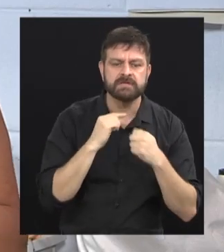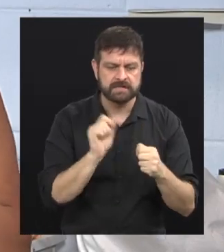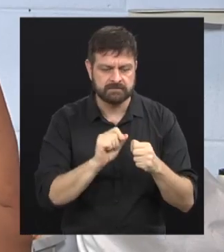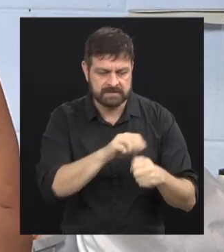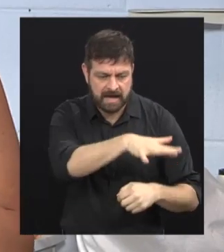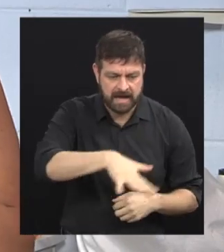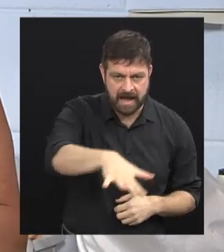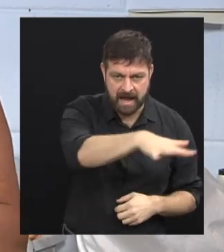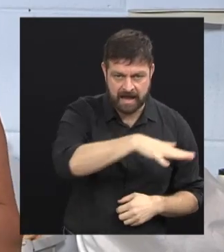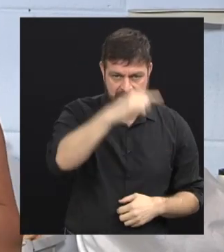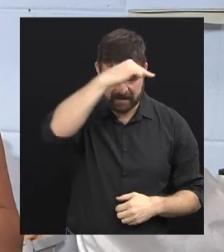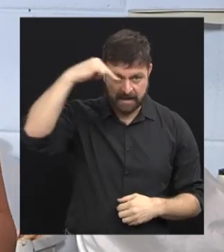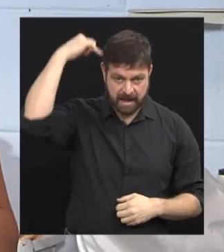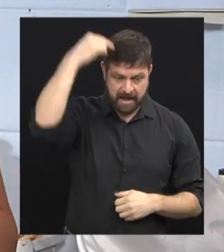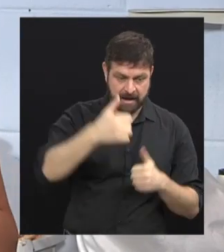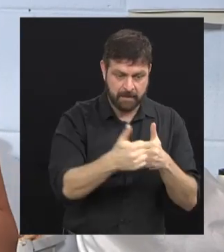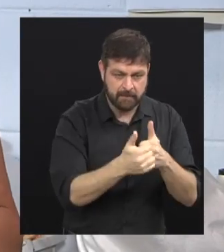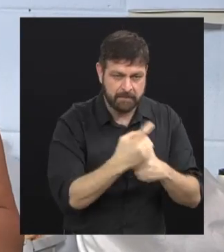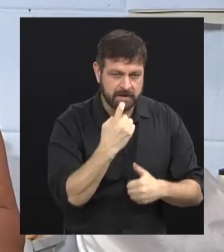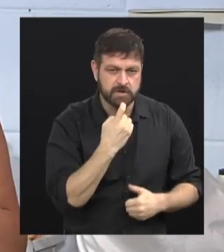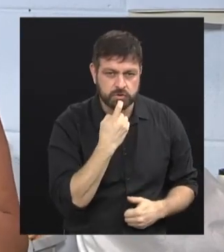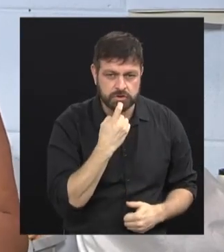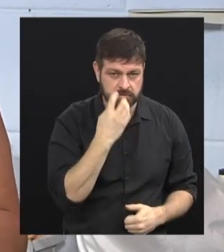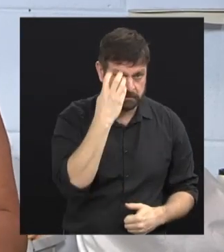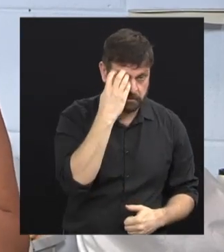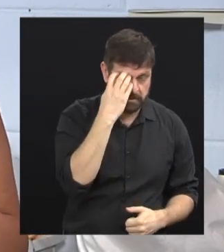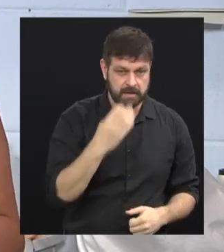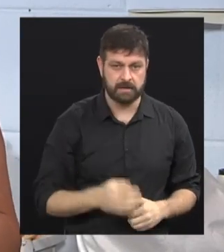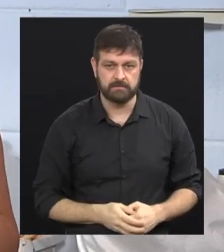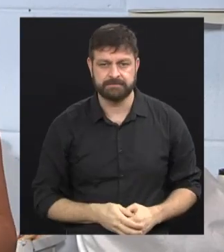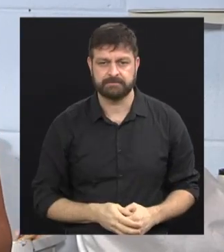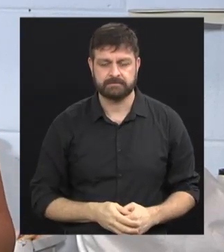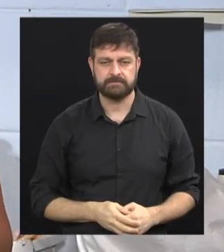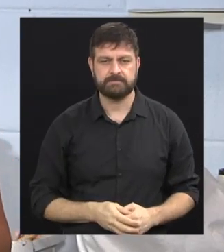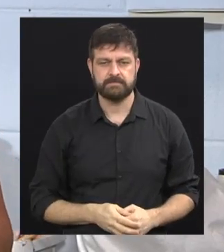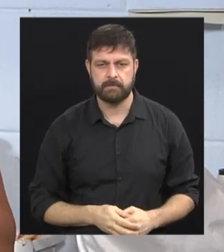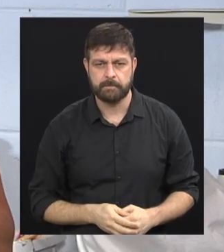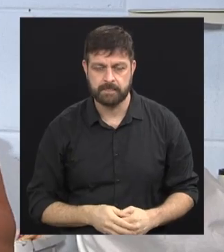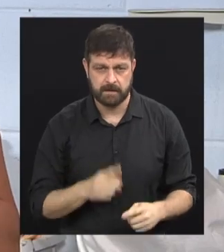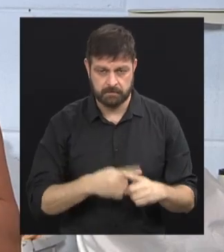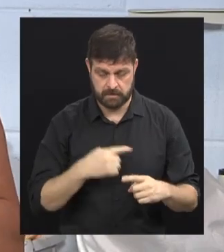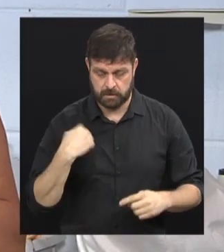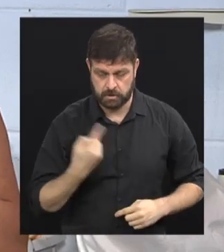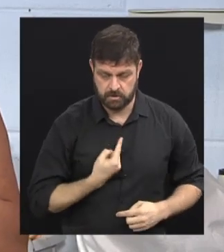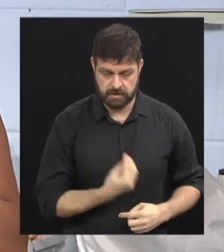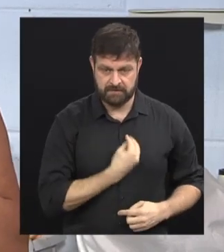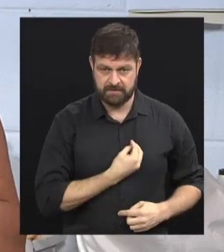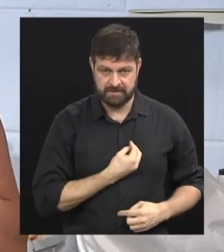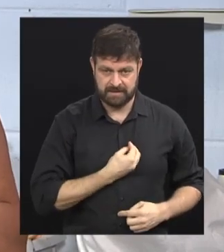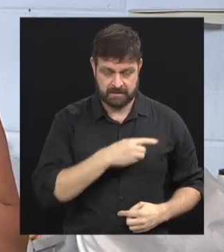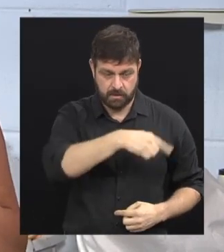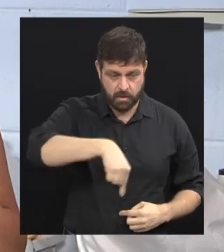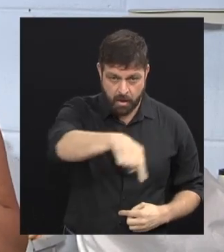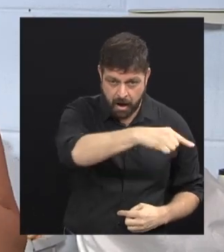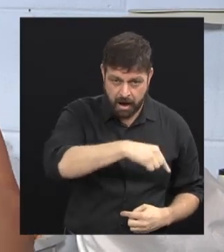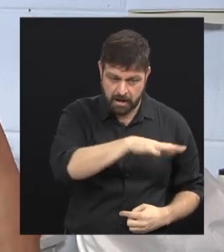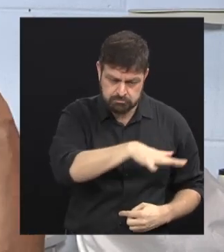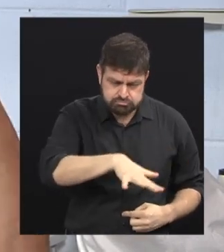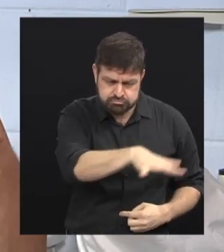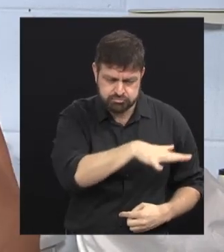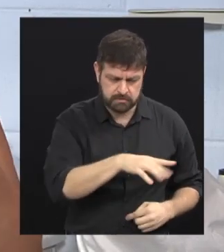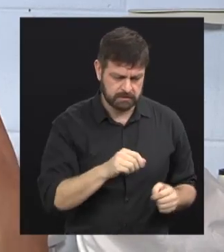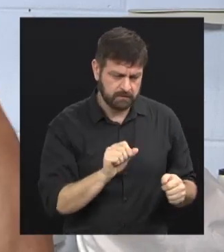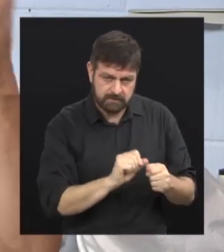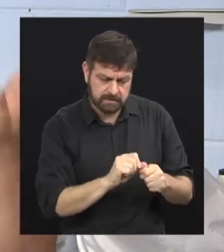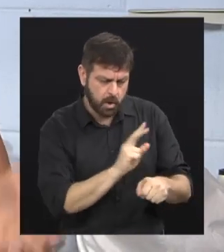uma diferença aqui no São Quirino, no Parque São Quirino, com essas comunidades do entorno. Porque nós moramos aqui perto. Então vamos